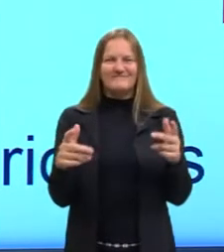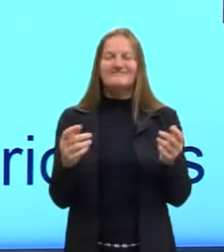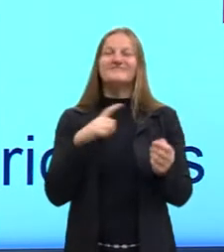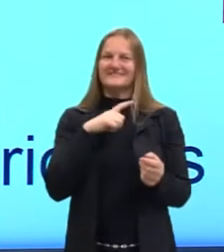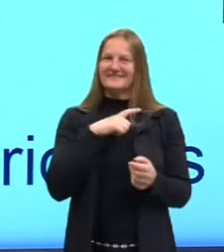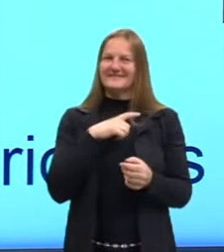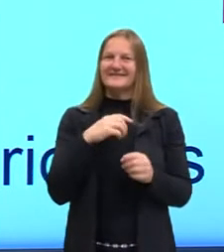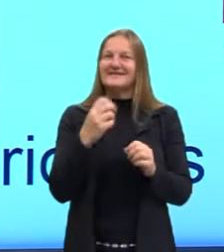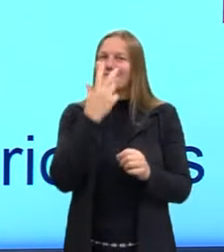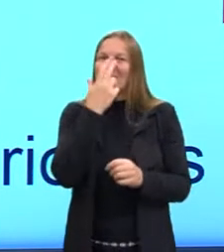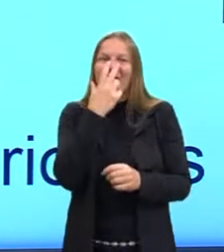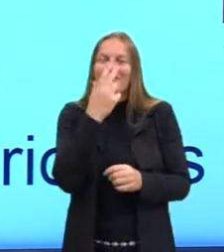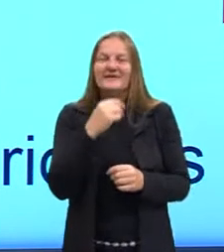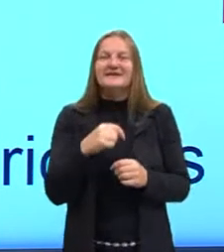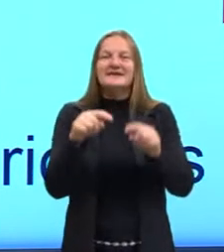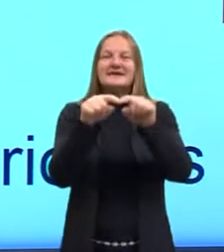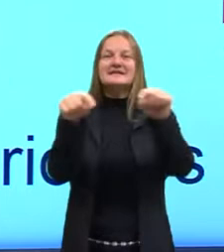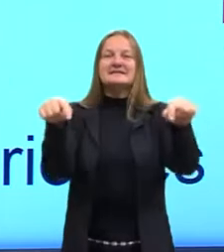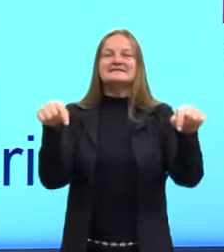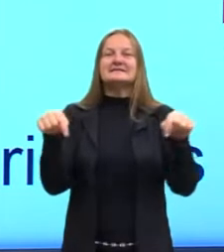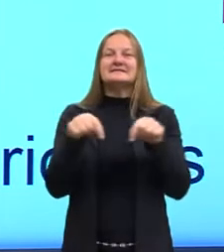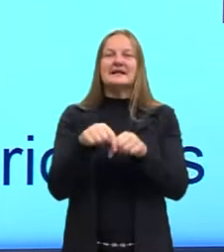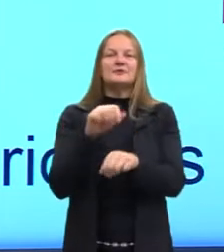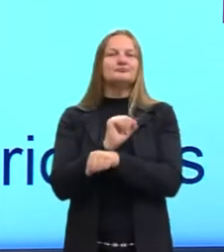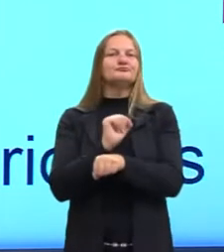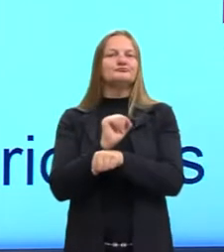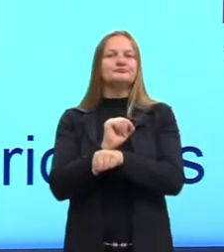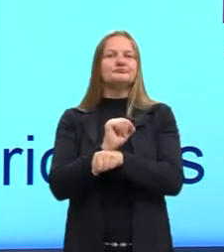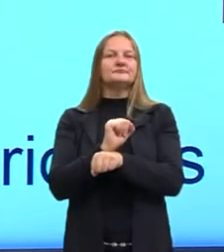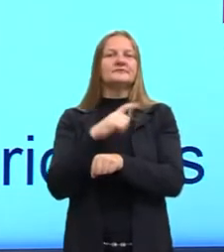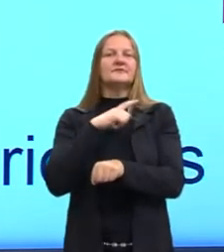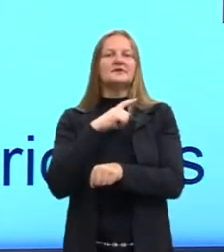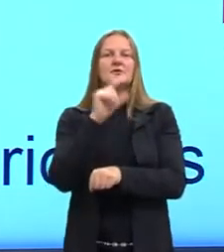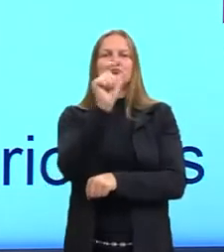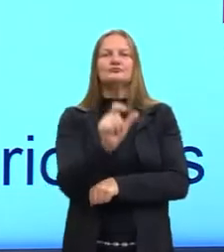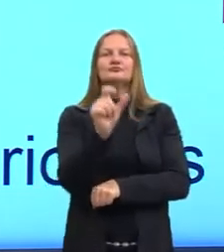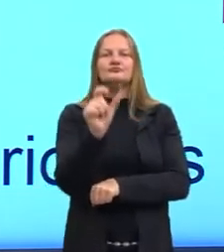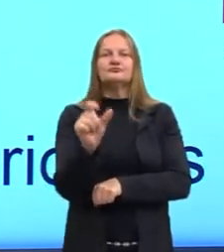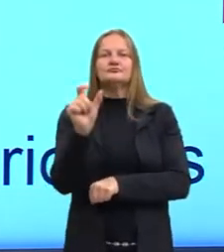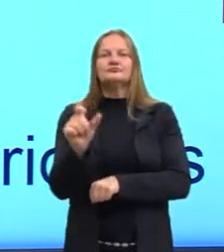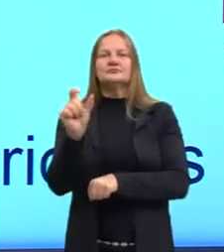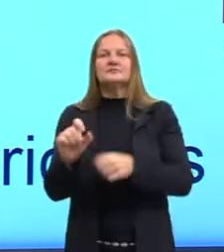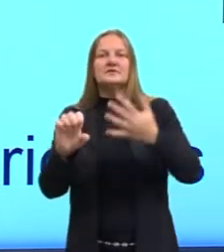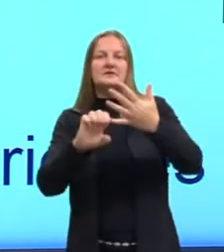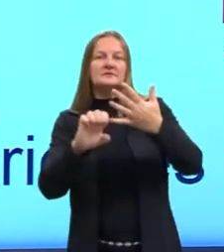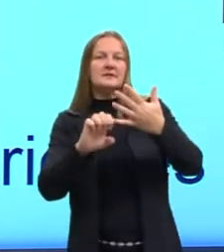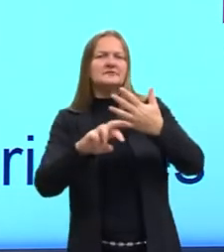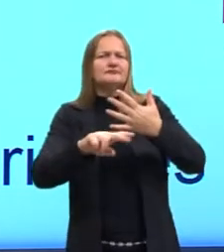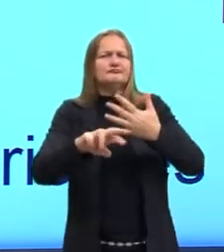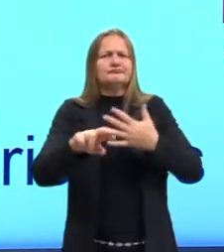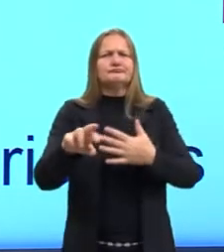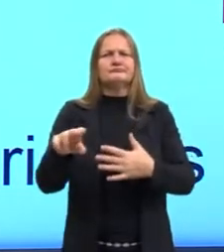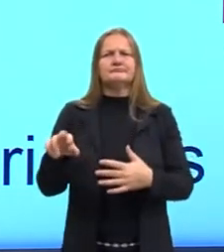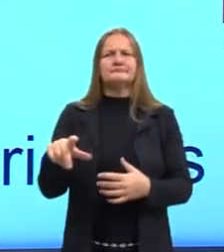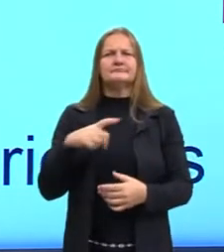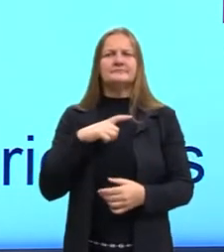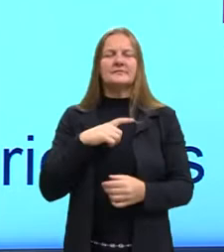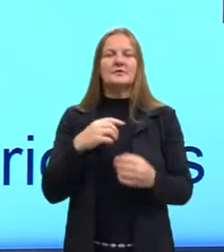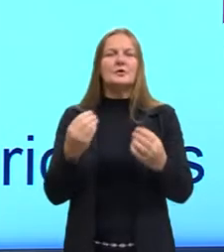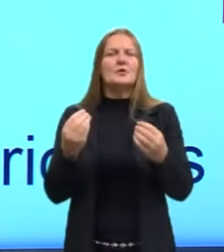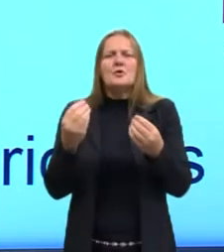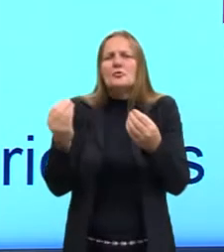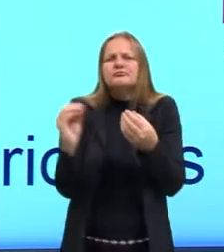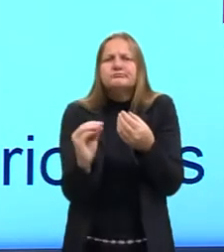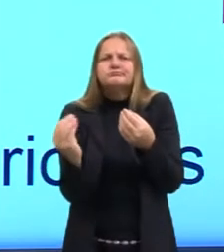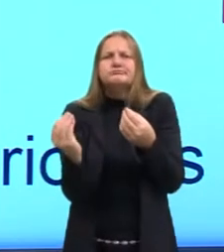que é como se fosse a sala de espera. Porque esses indivíduos, essas espécies que estão aqui, eles não se encaixam